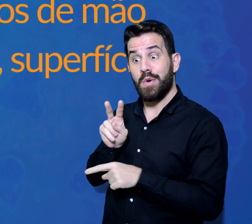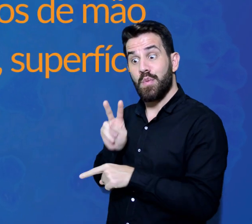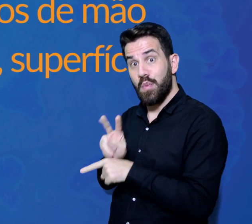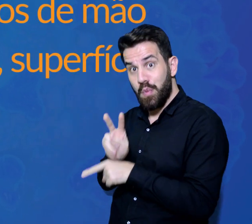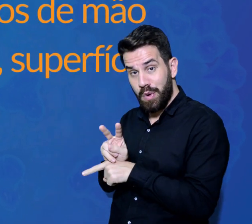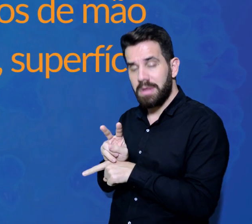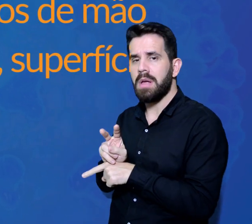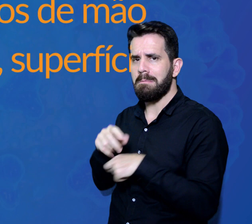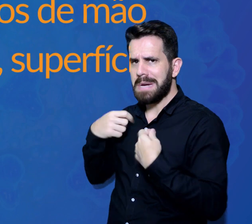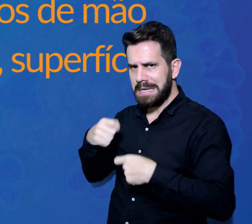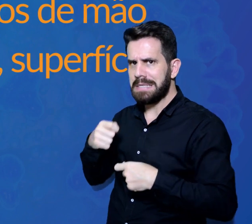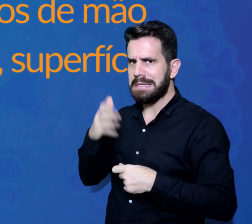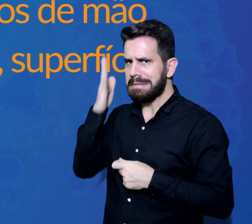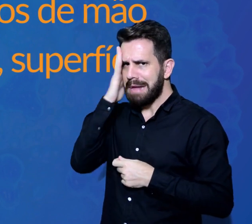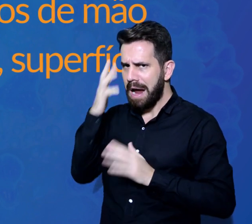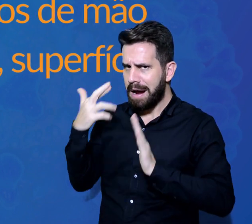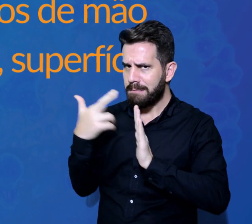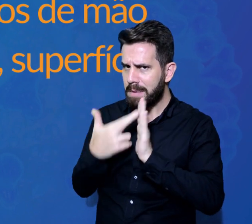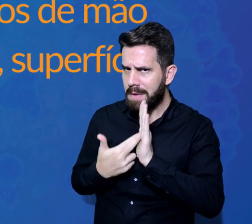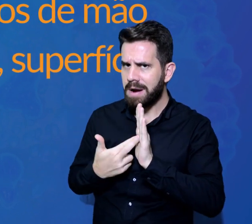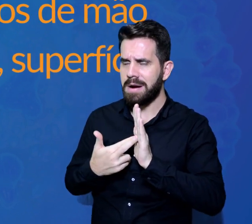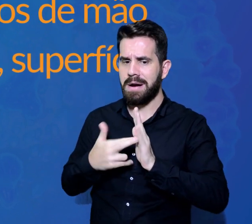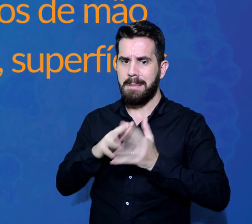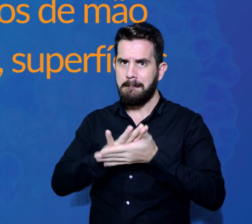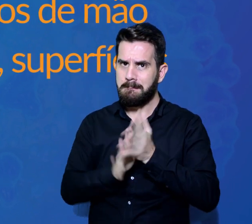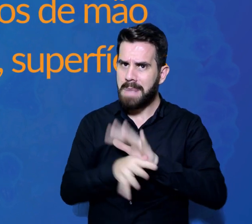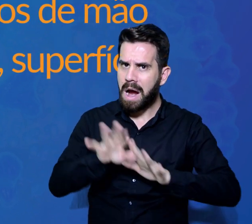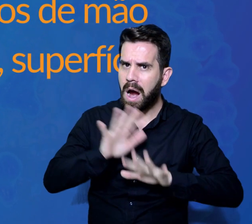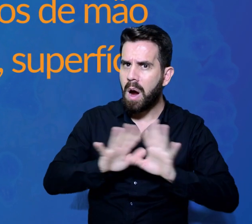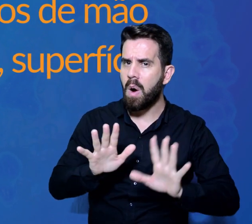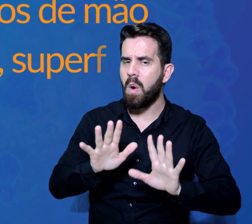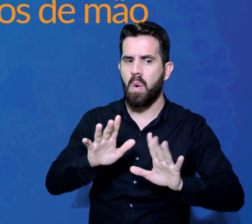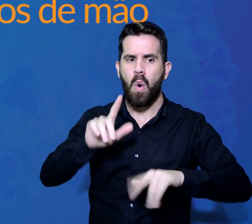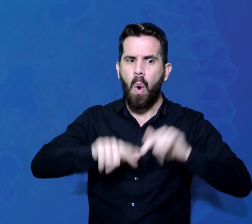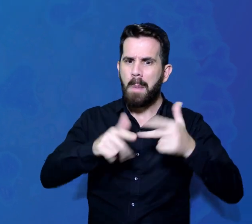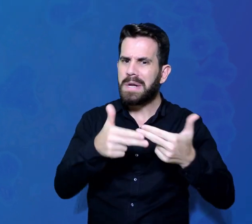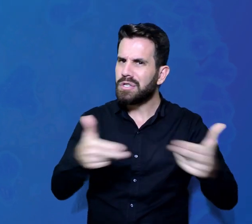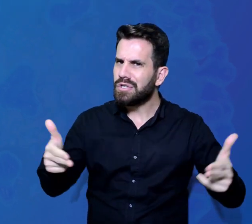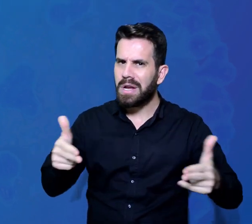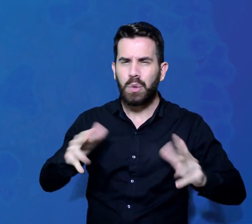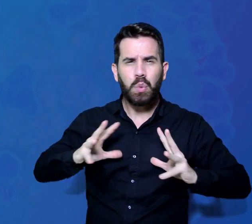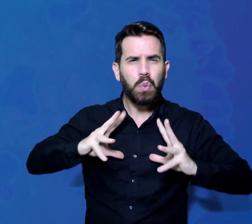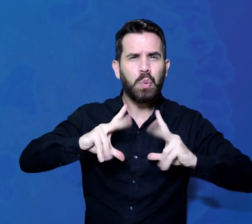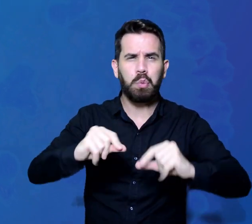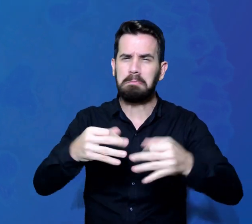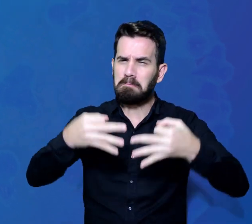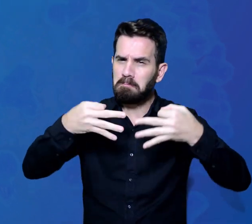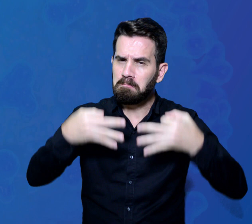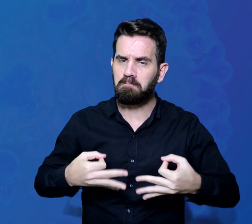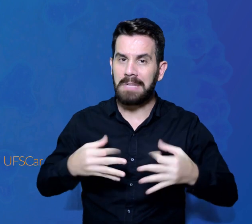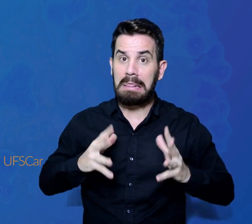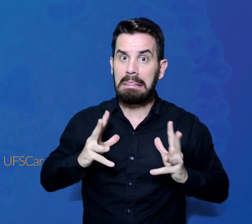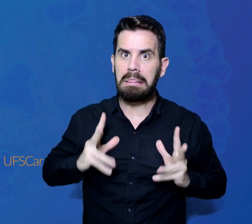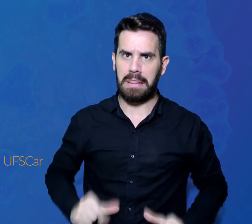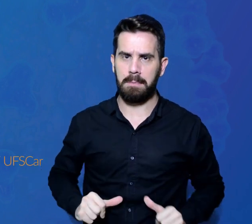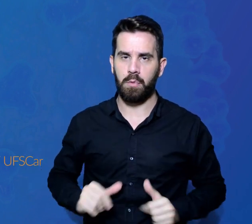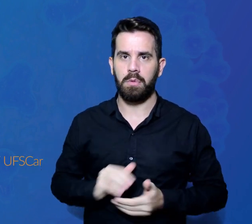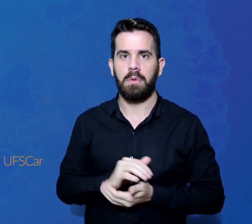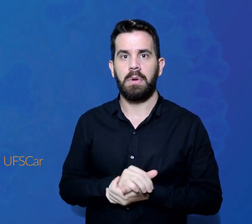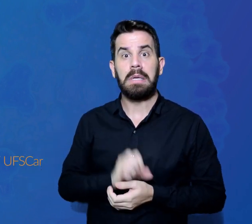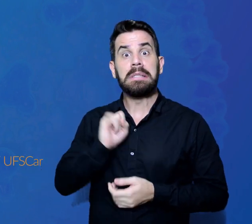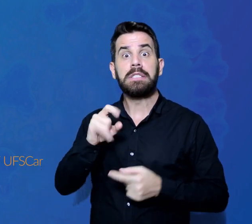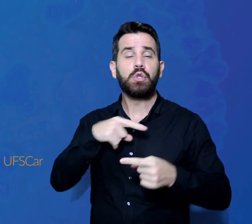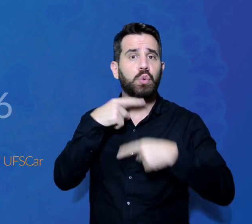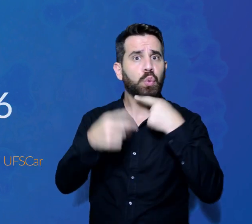as medidas de higienização das mãos, superfícies e objetos de uso pessoal. Em caso de dúvidas, em Goiânia,